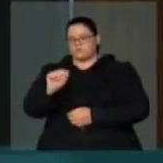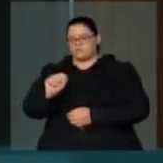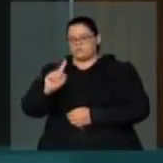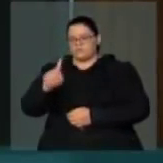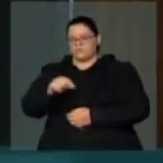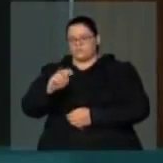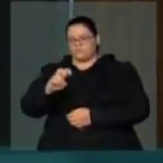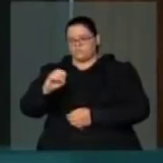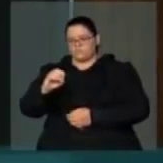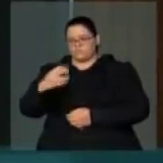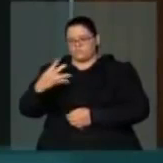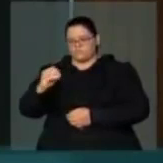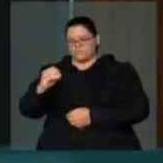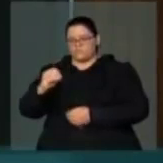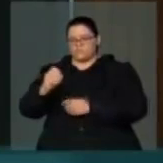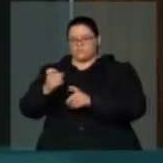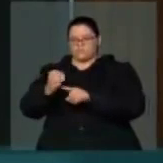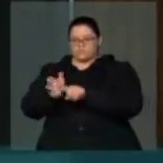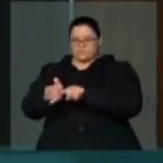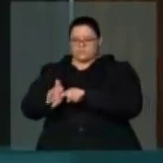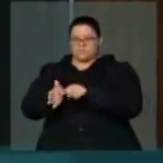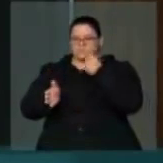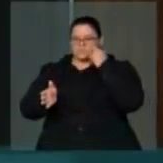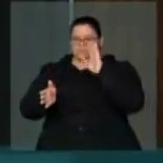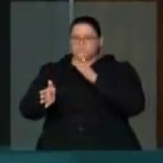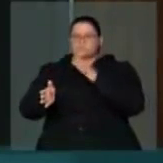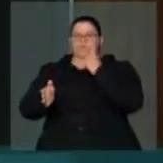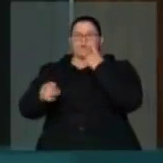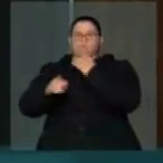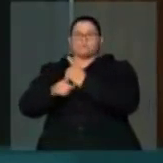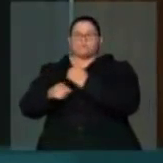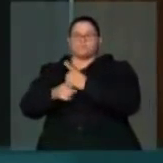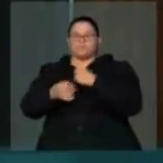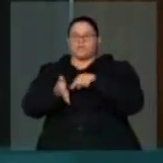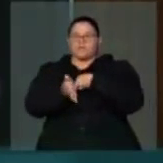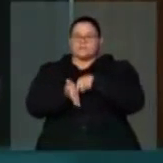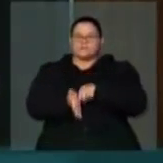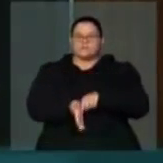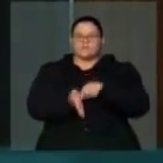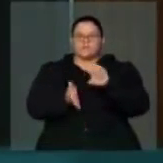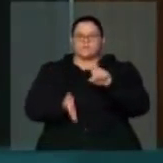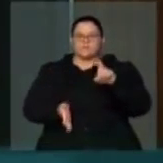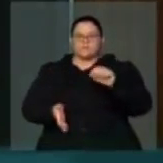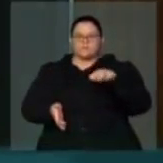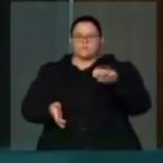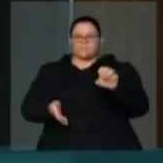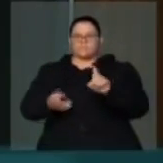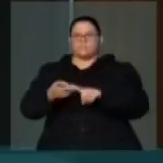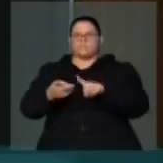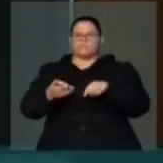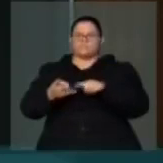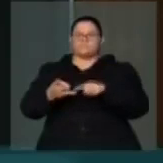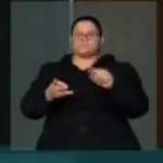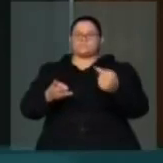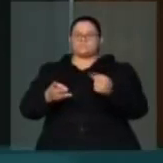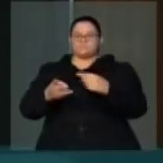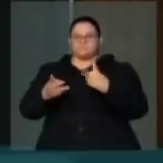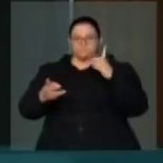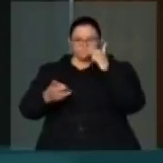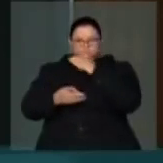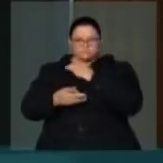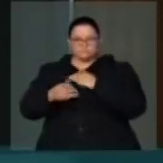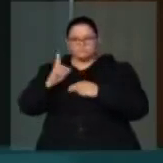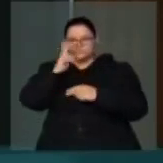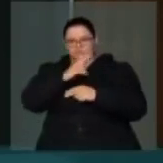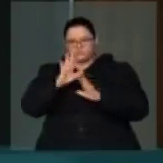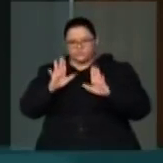consultas, são 7.700 exames e previstos 450 cirurgias. Já na área de glaucoma, nós